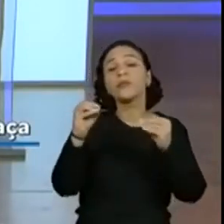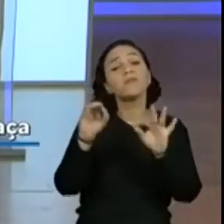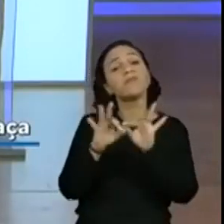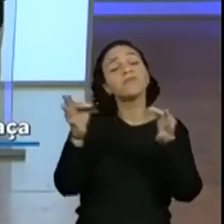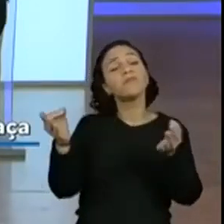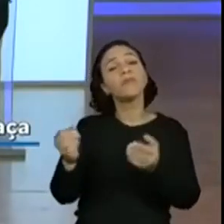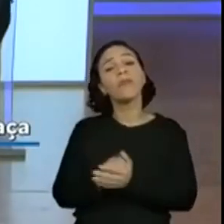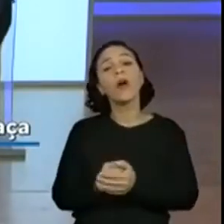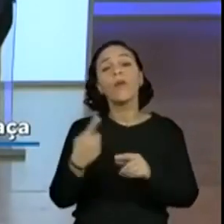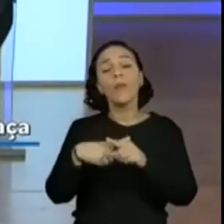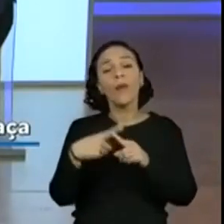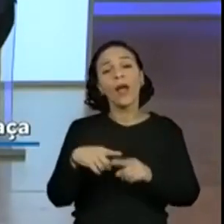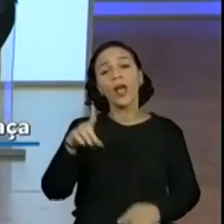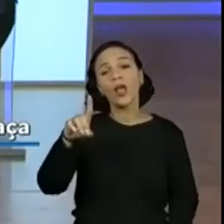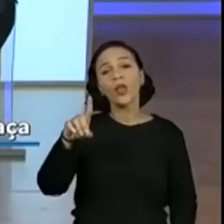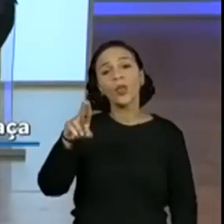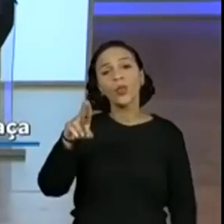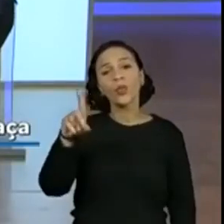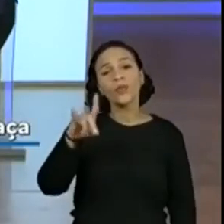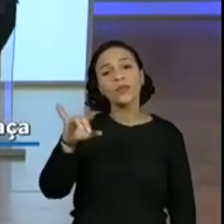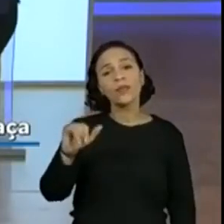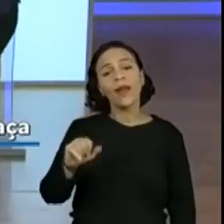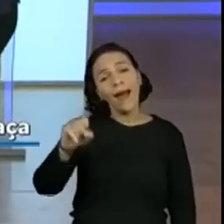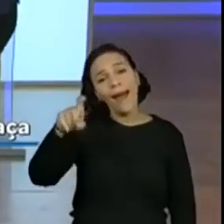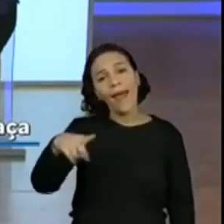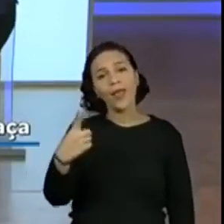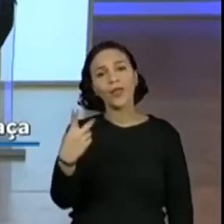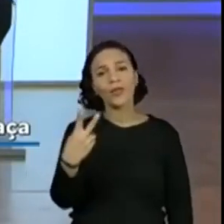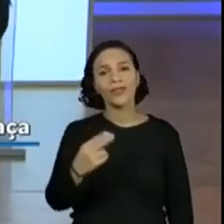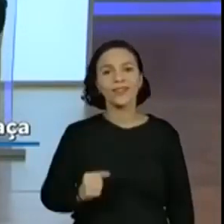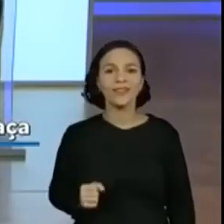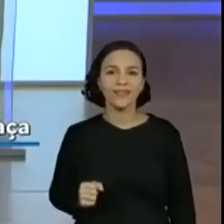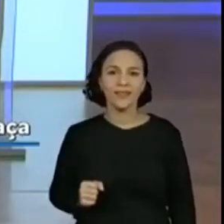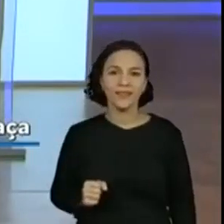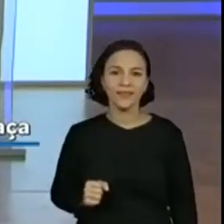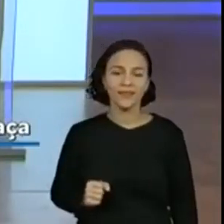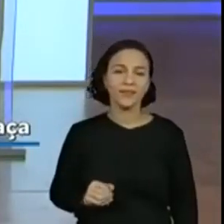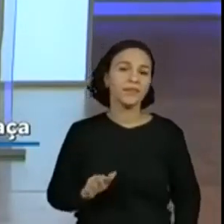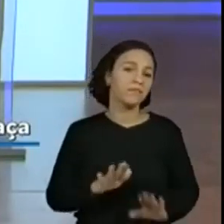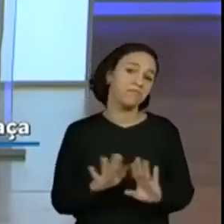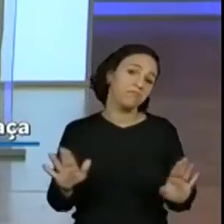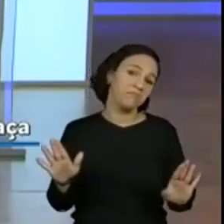Ó, o Samuel colocou assim, porque fiz a contagem e realmente é doze.